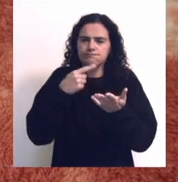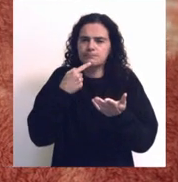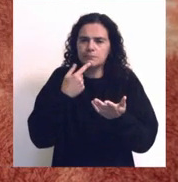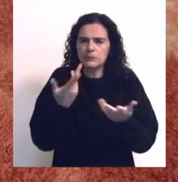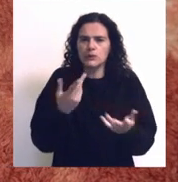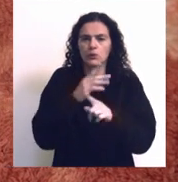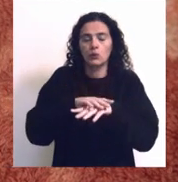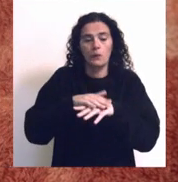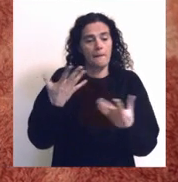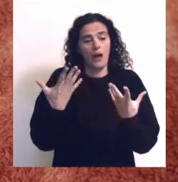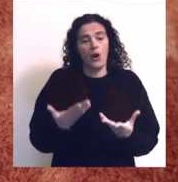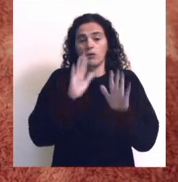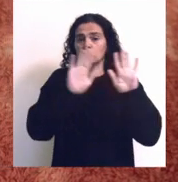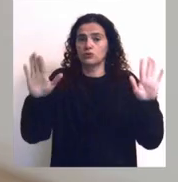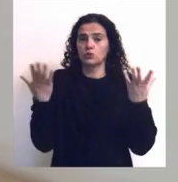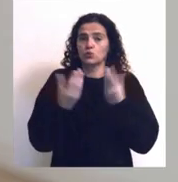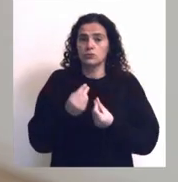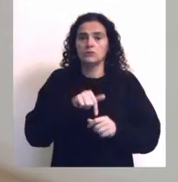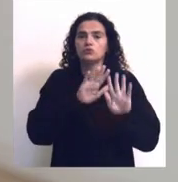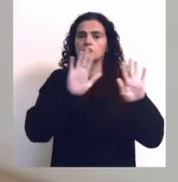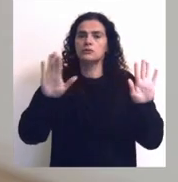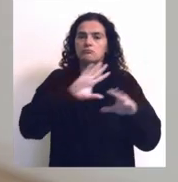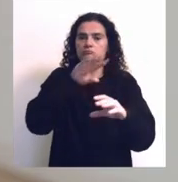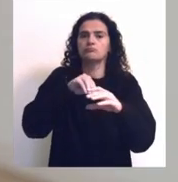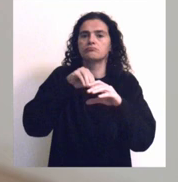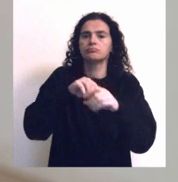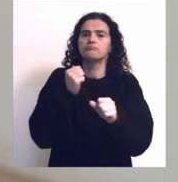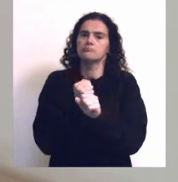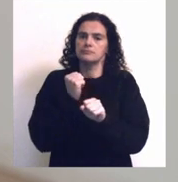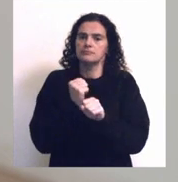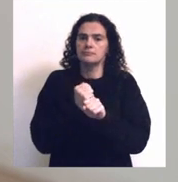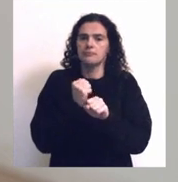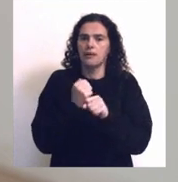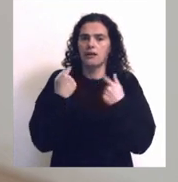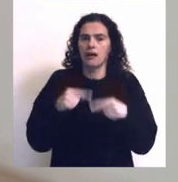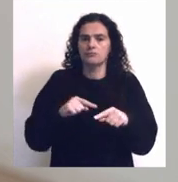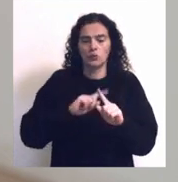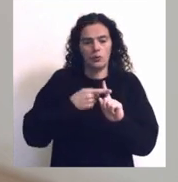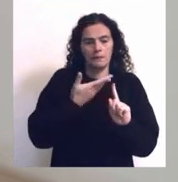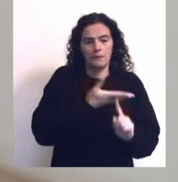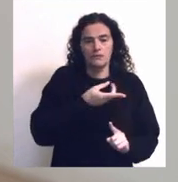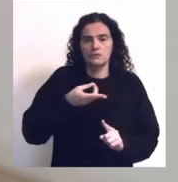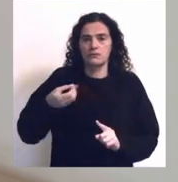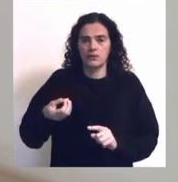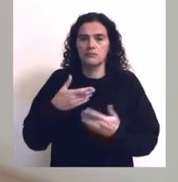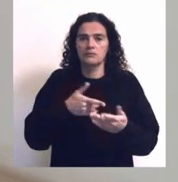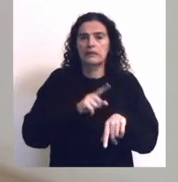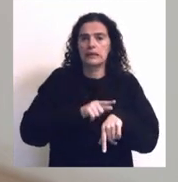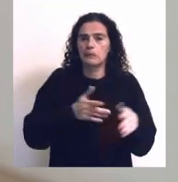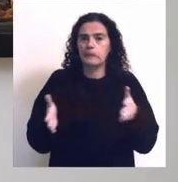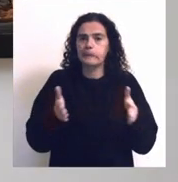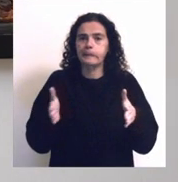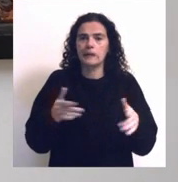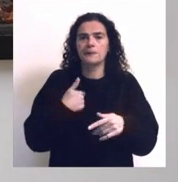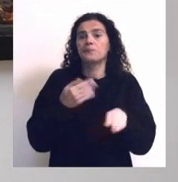pelo facto de estarem juntas nesta exposição. É uma exposição que inclui obras desde 1990, num